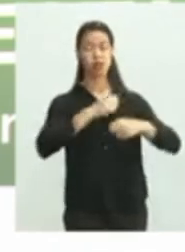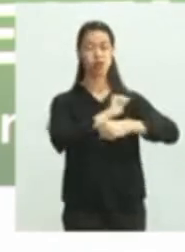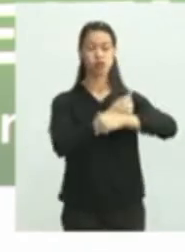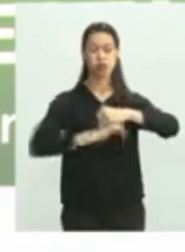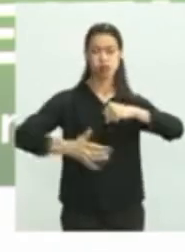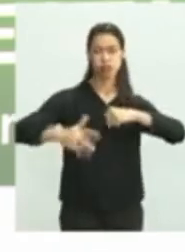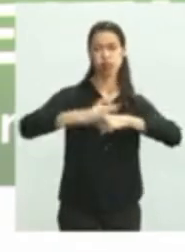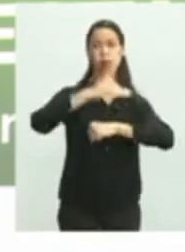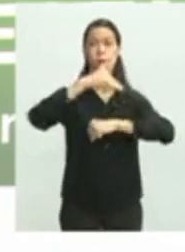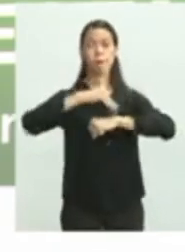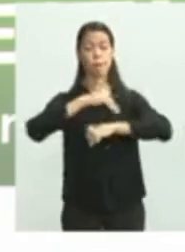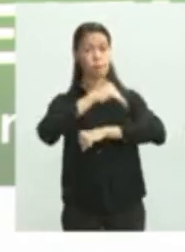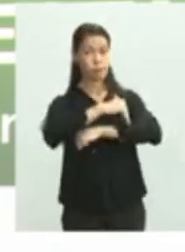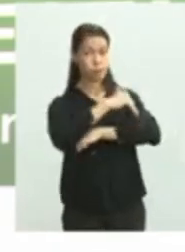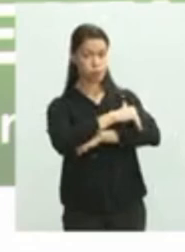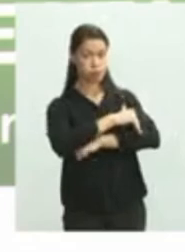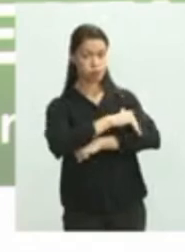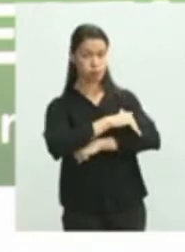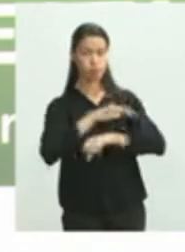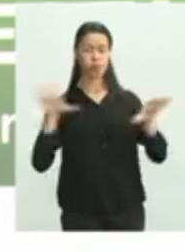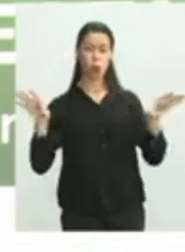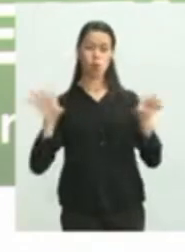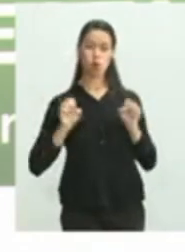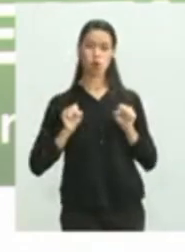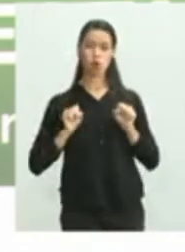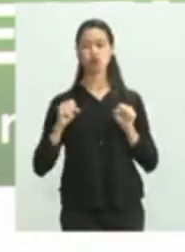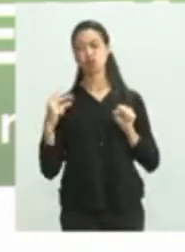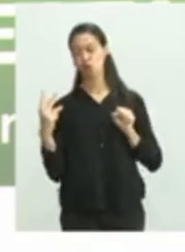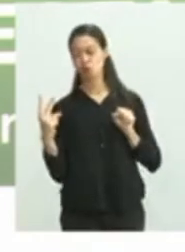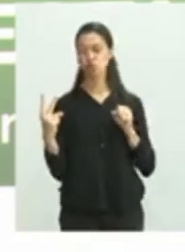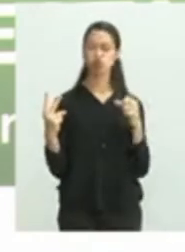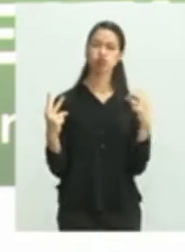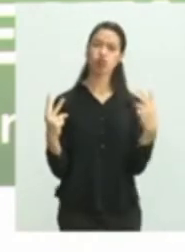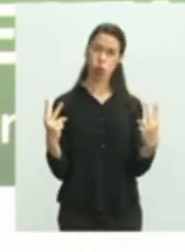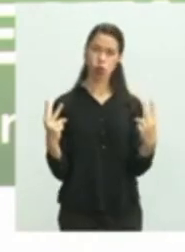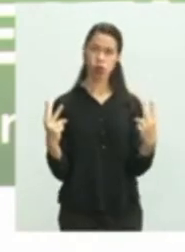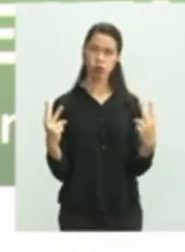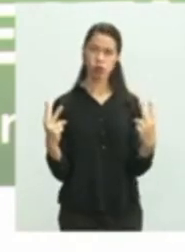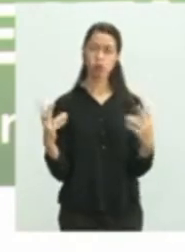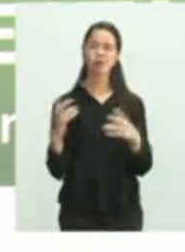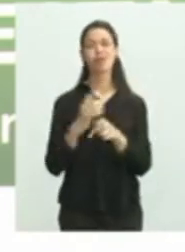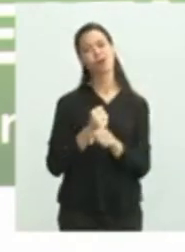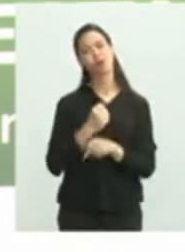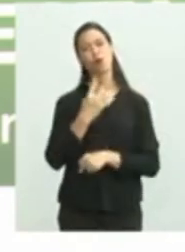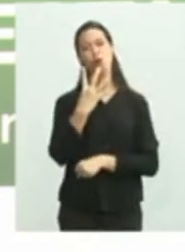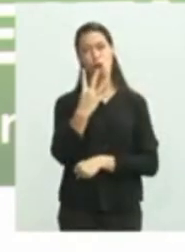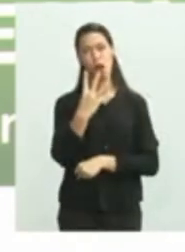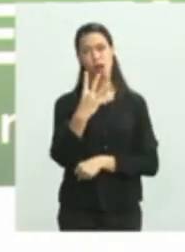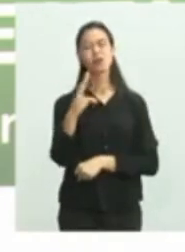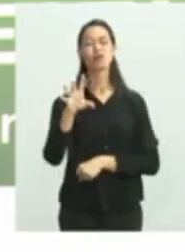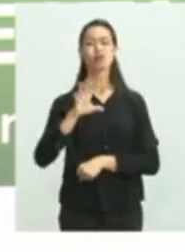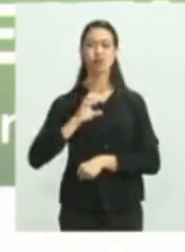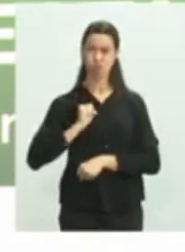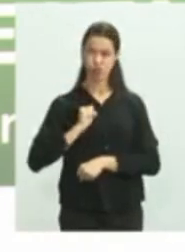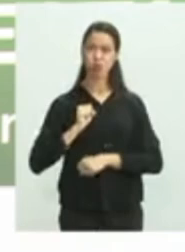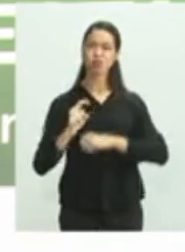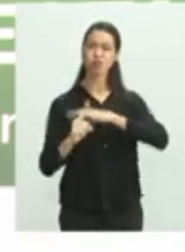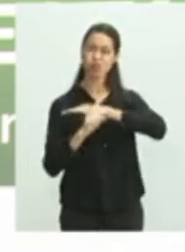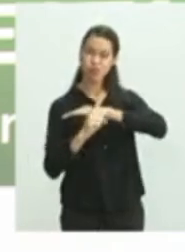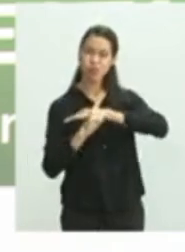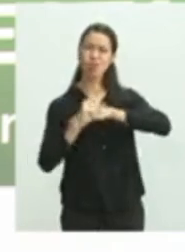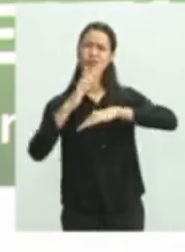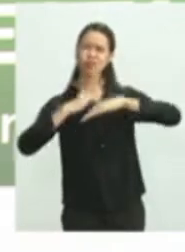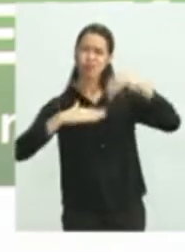Cláudia Geiger, 4 desses profissionais de saúde foram contaminados ao atender